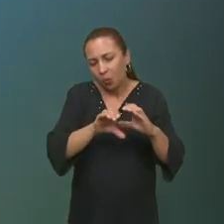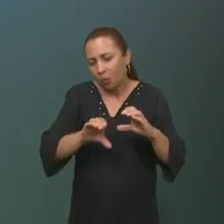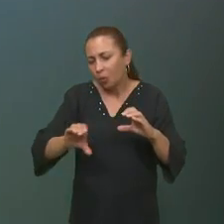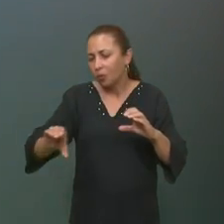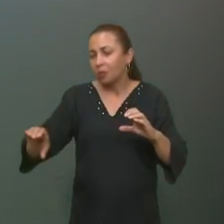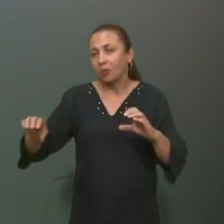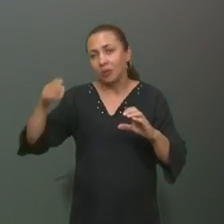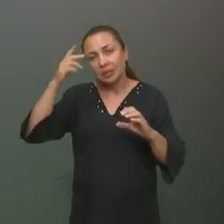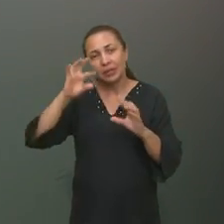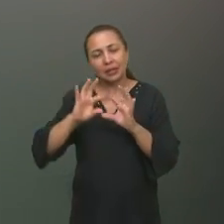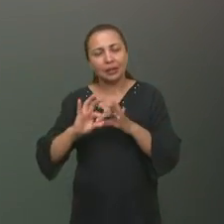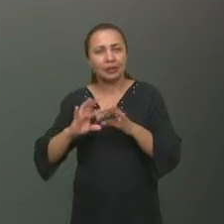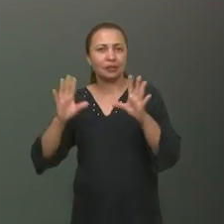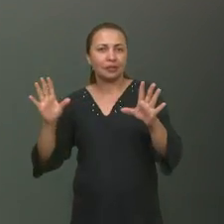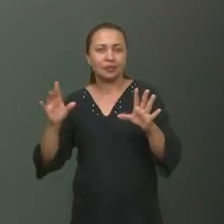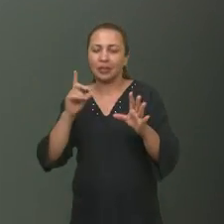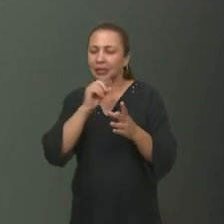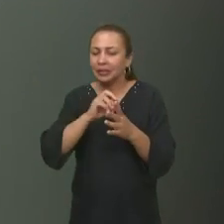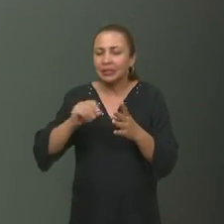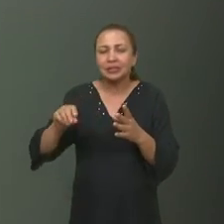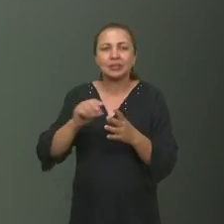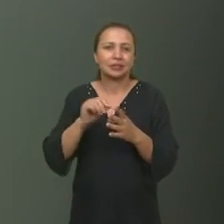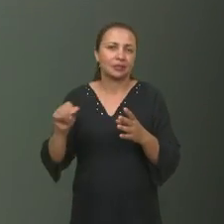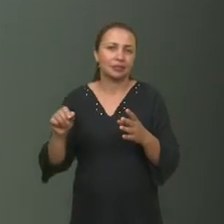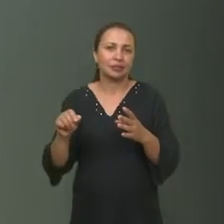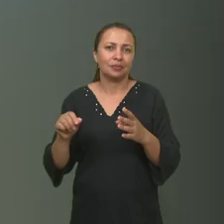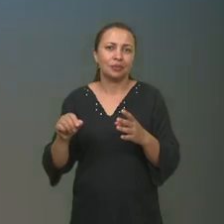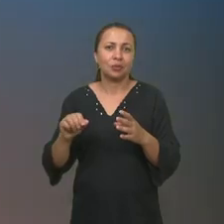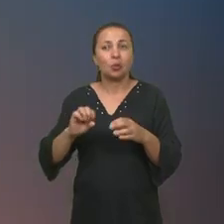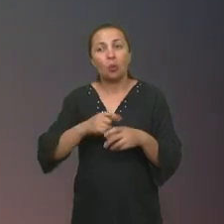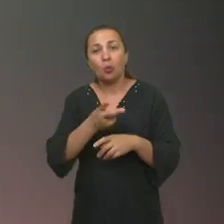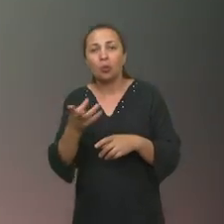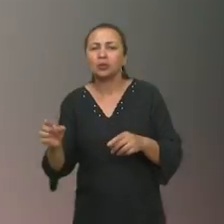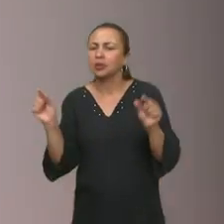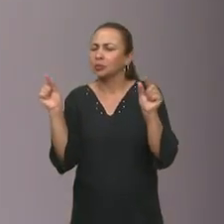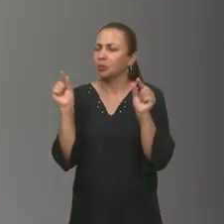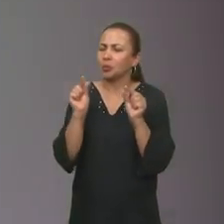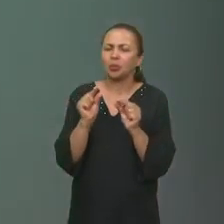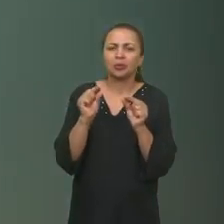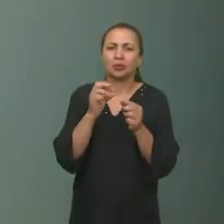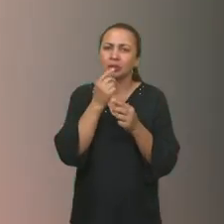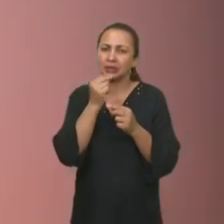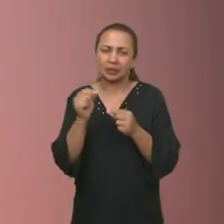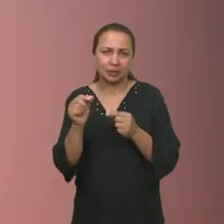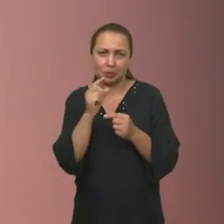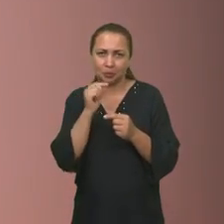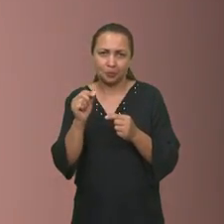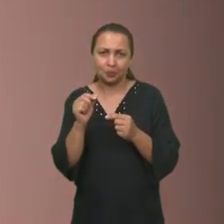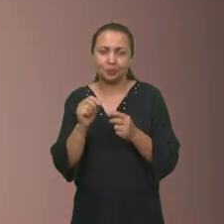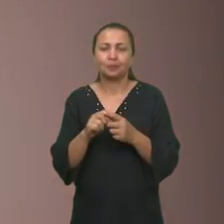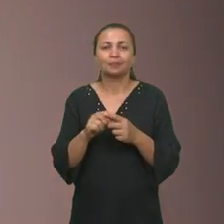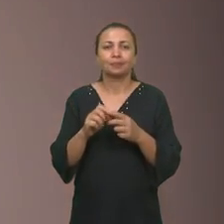essa água, ela sai completamente livre de sais. Ou com a quantidade mínima de sais.